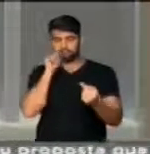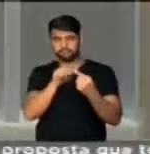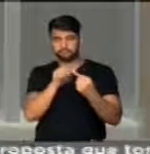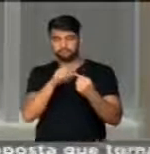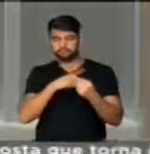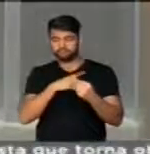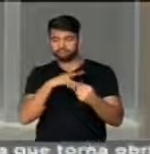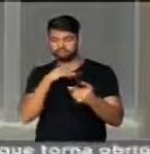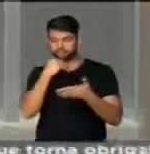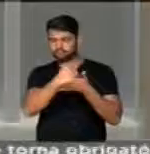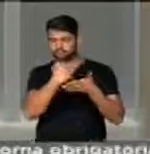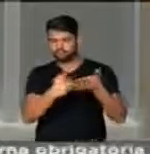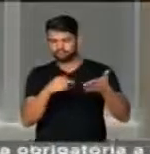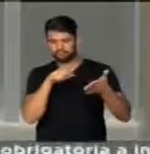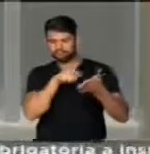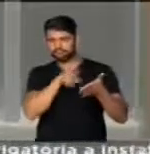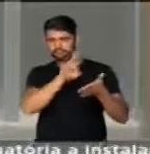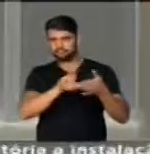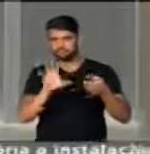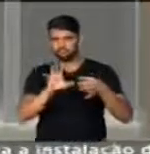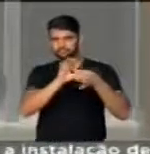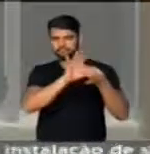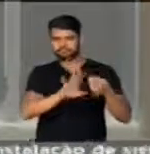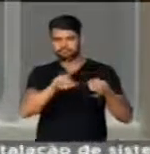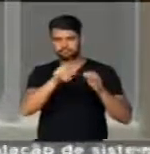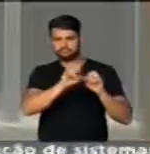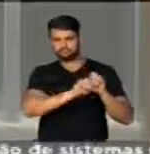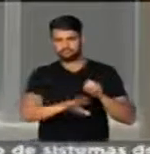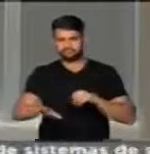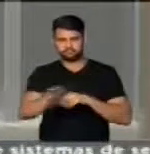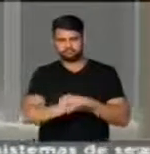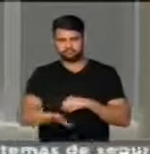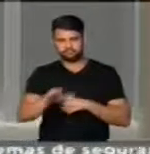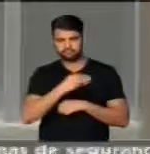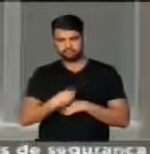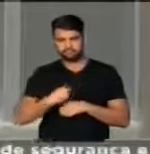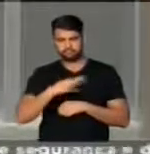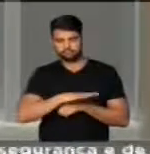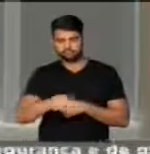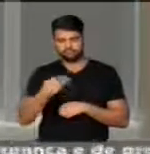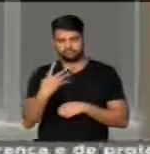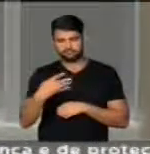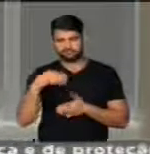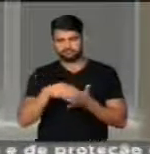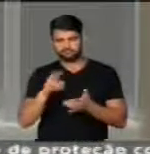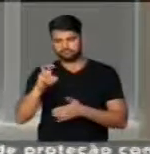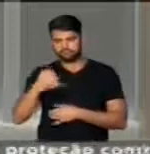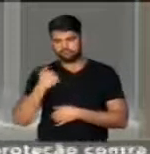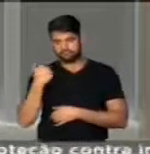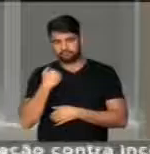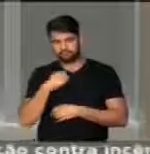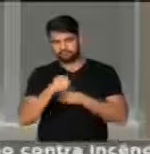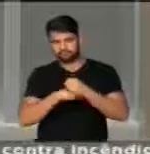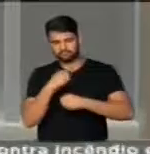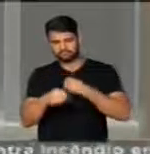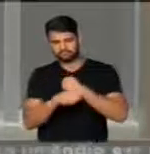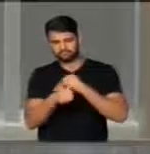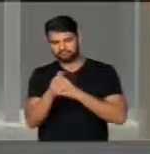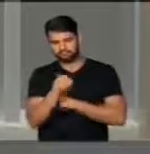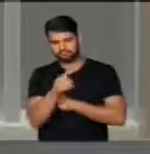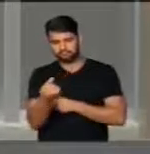Tínhamos como meta a universalização da pré-escola para crianças de quatro a cinco anos no ano de